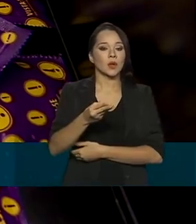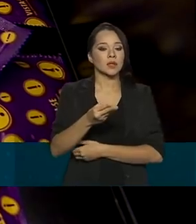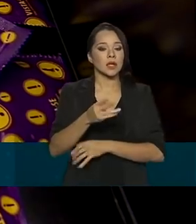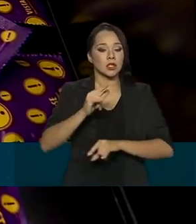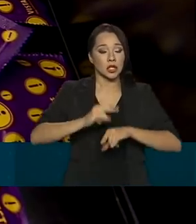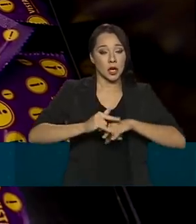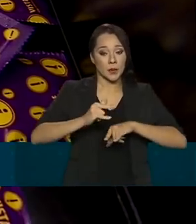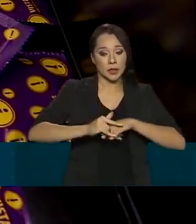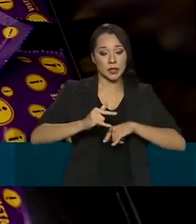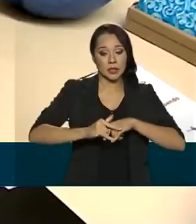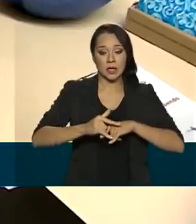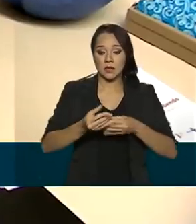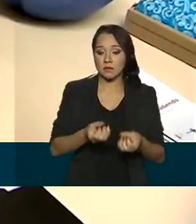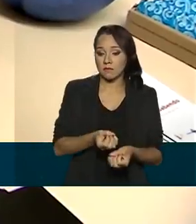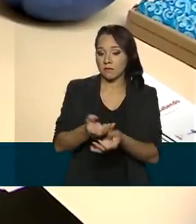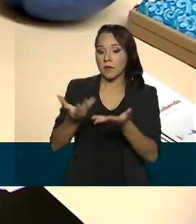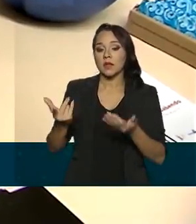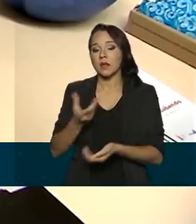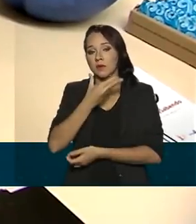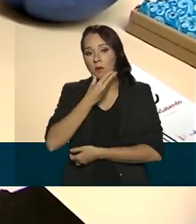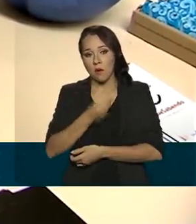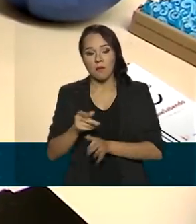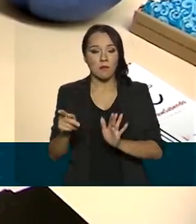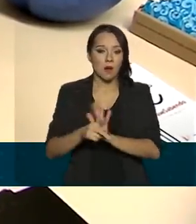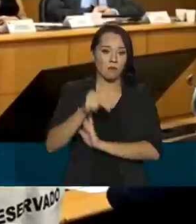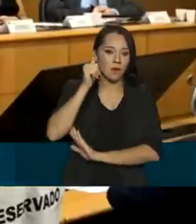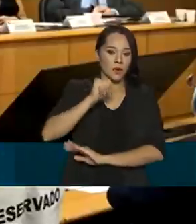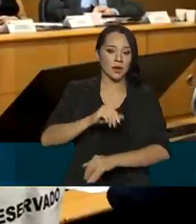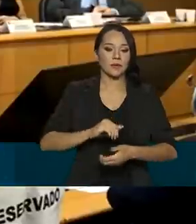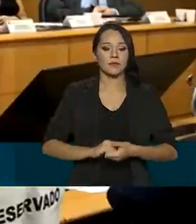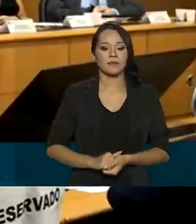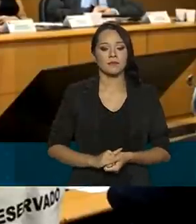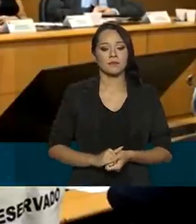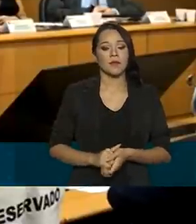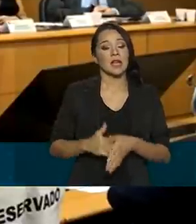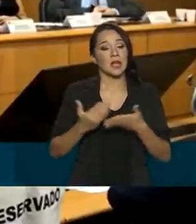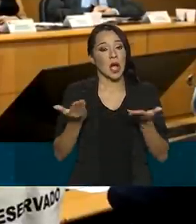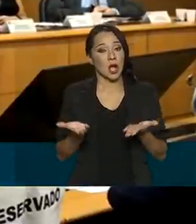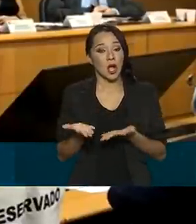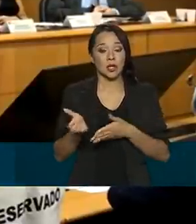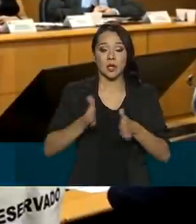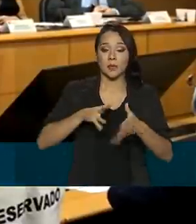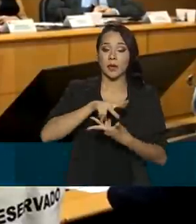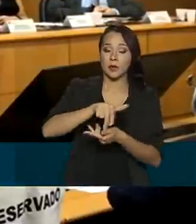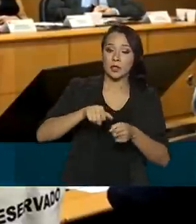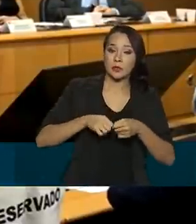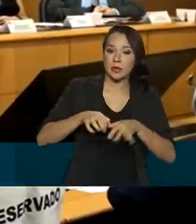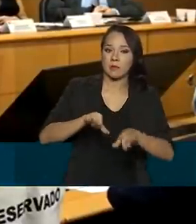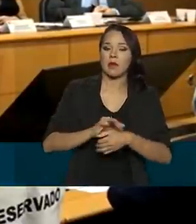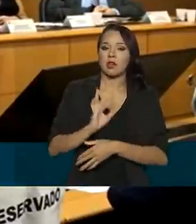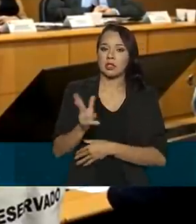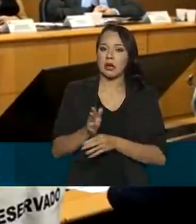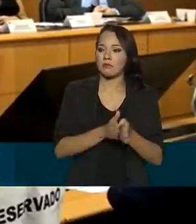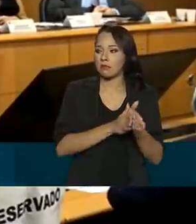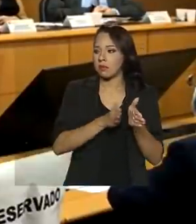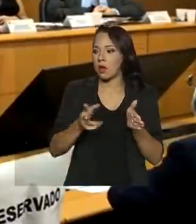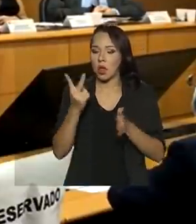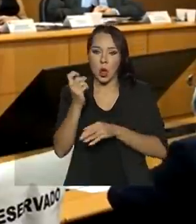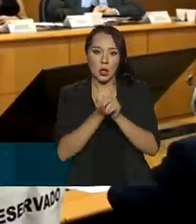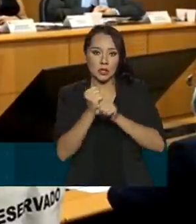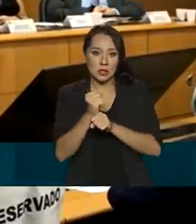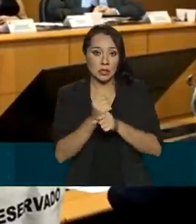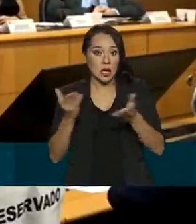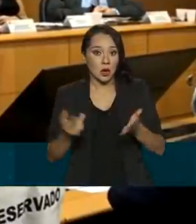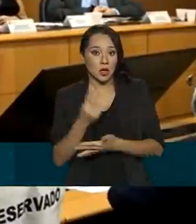preservativos, masculinos e femininos. Estamos vivendo um ano pandêmico, já dois anos, o segundo ano